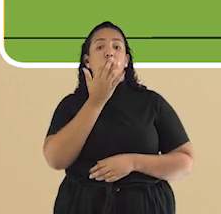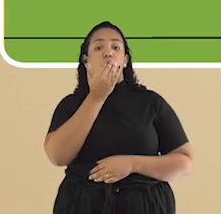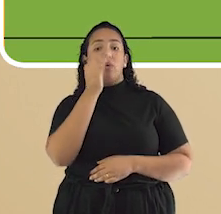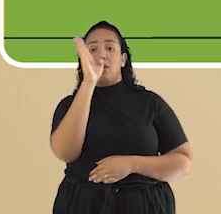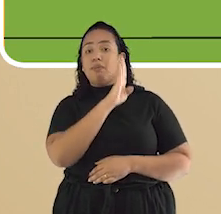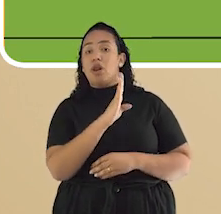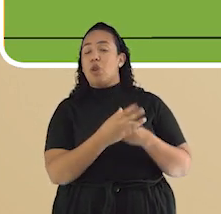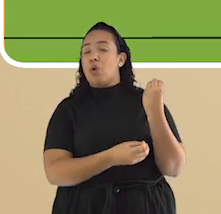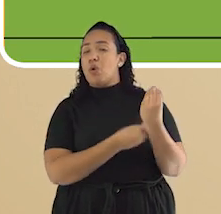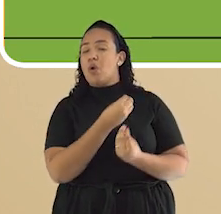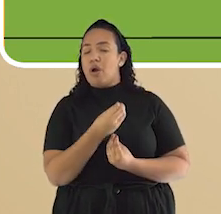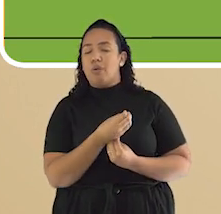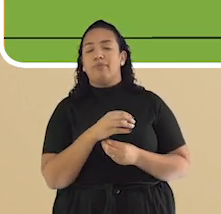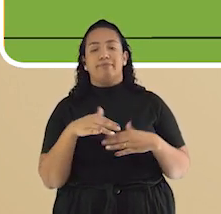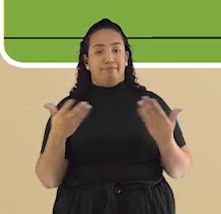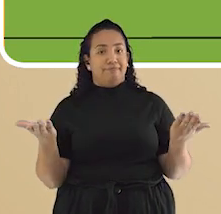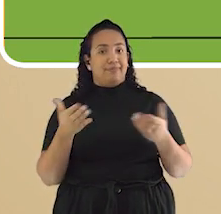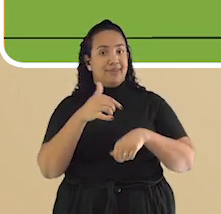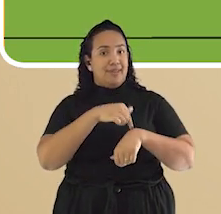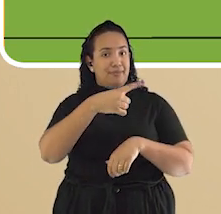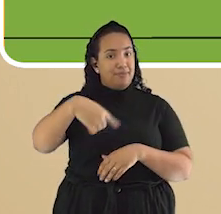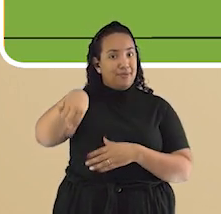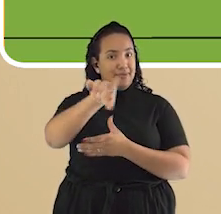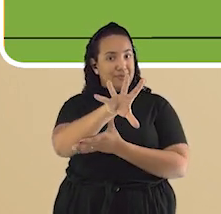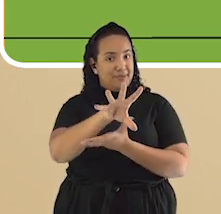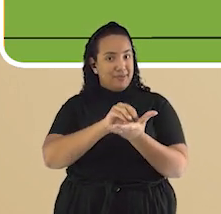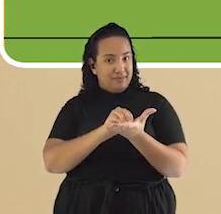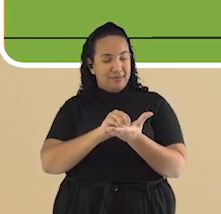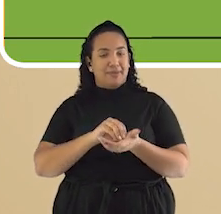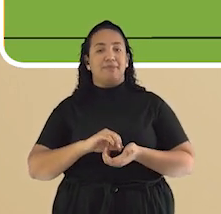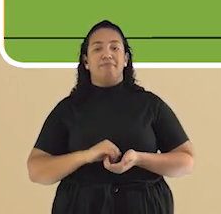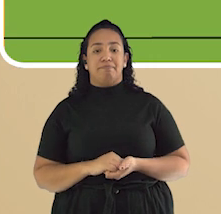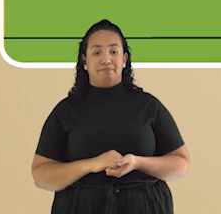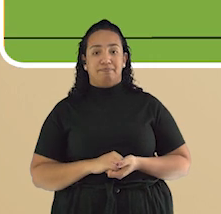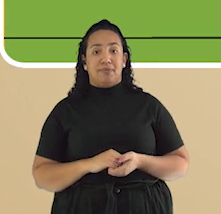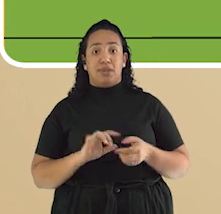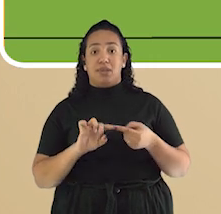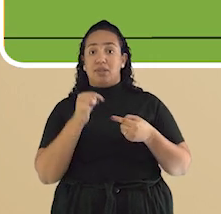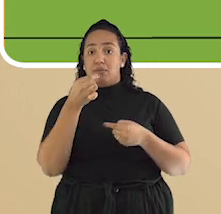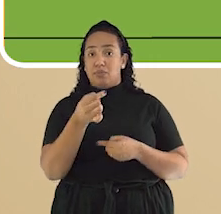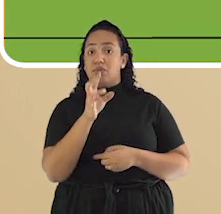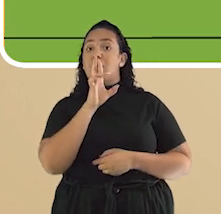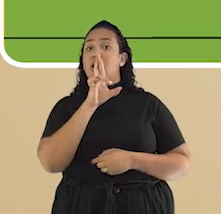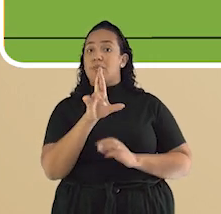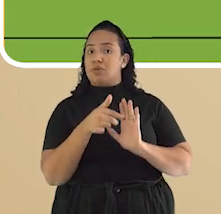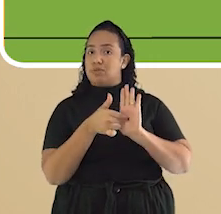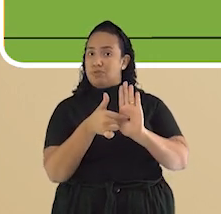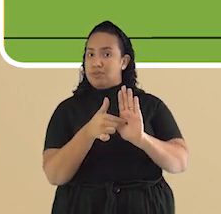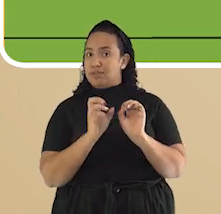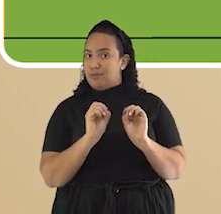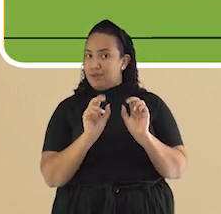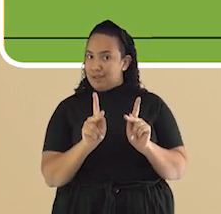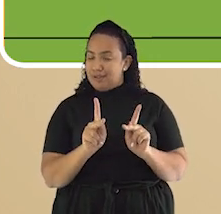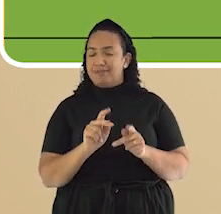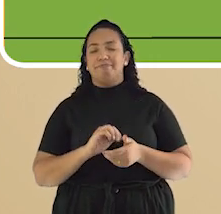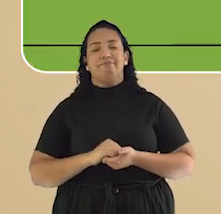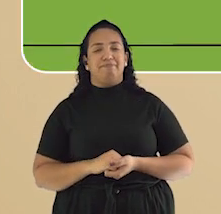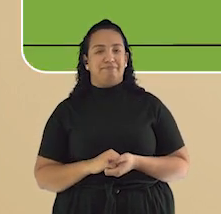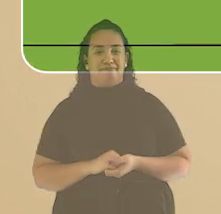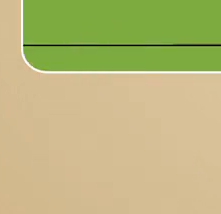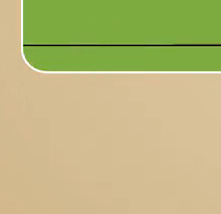pode se ligar. Eu vou dar um tempo para que você copie e seguiremos com a aula. Nossa correção vem ao fim dela, beleza? Então, valendo!